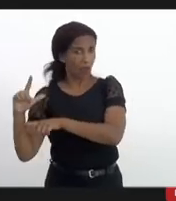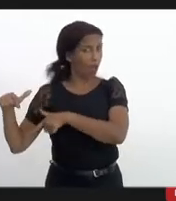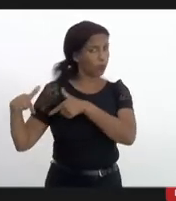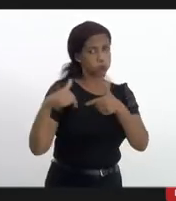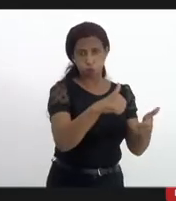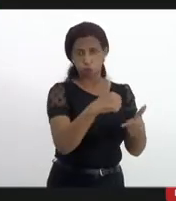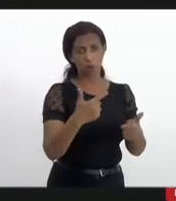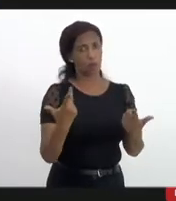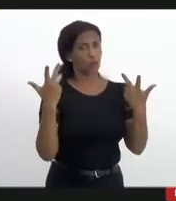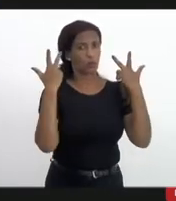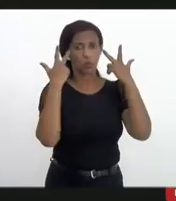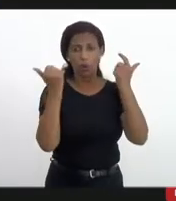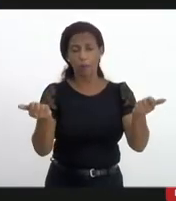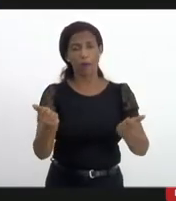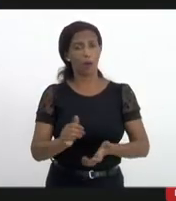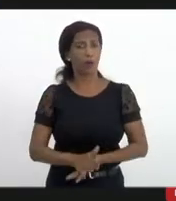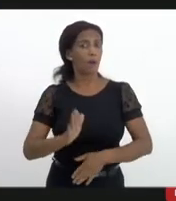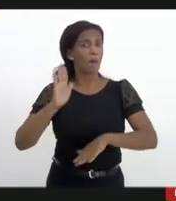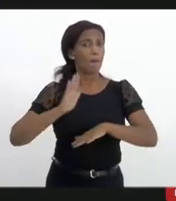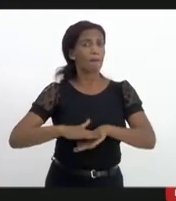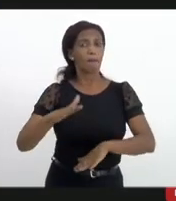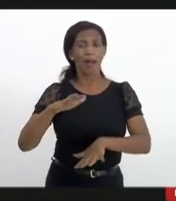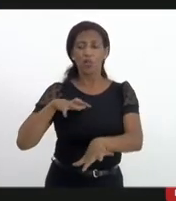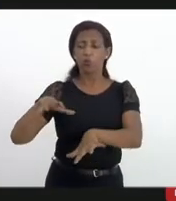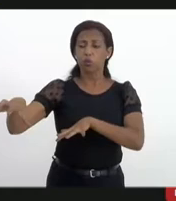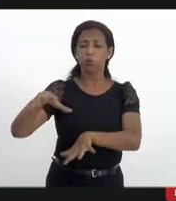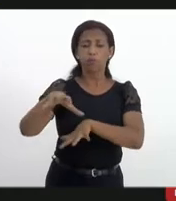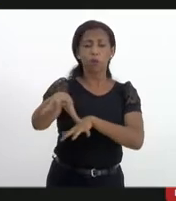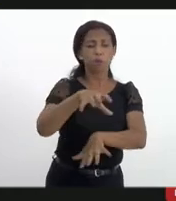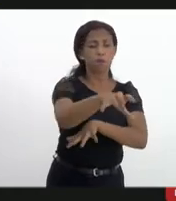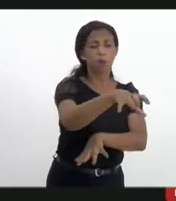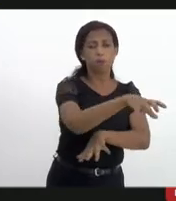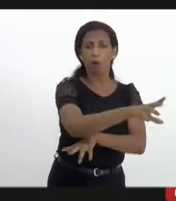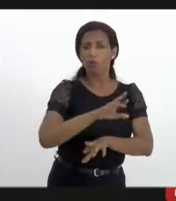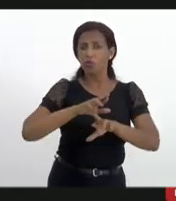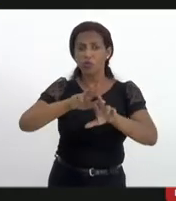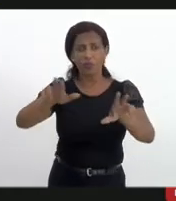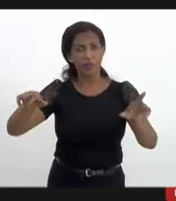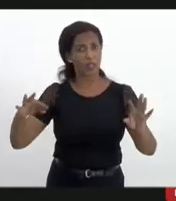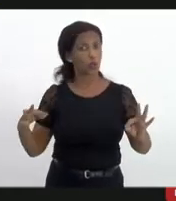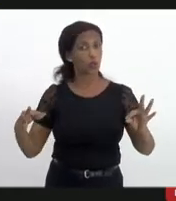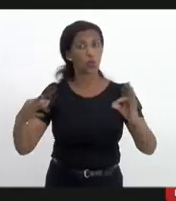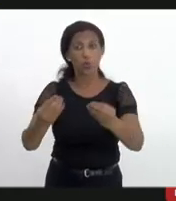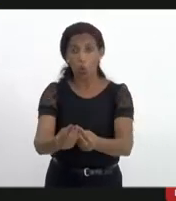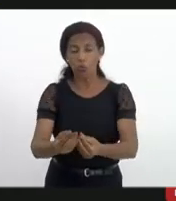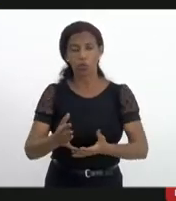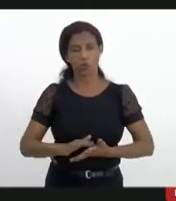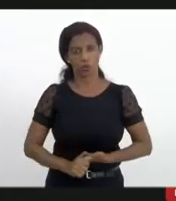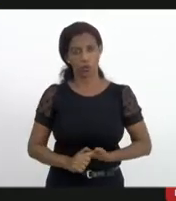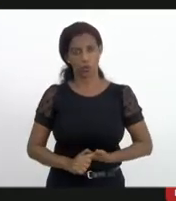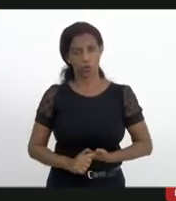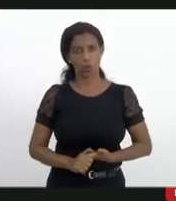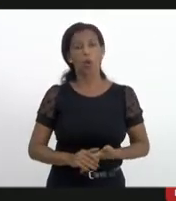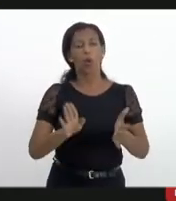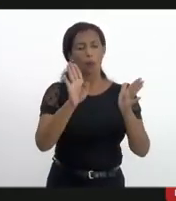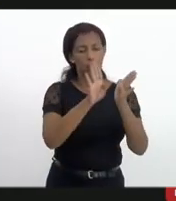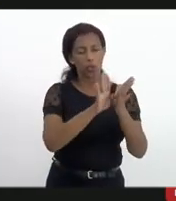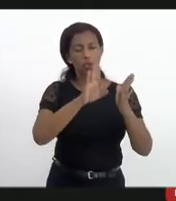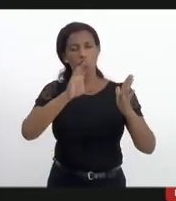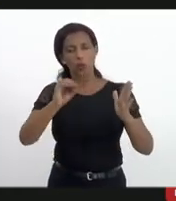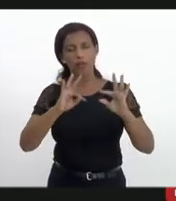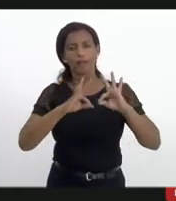isso em mais de 100 pontos de confronto todos eles sem exceção com ficha criminal